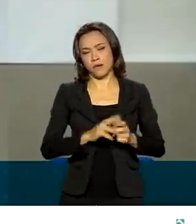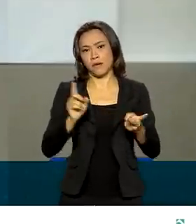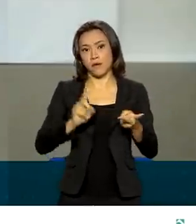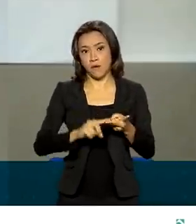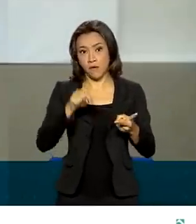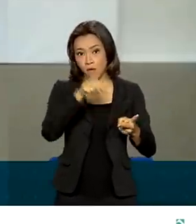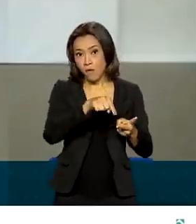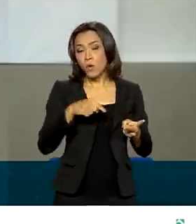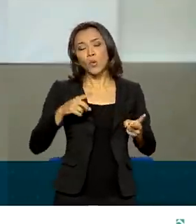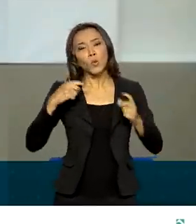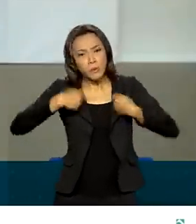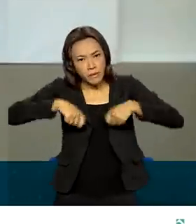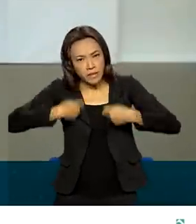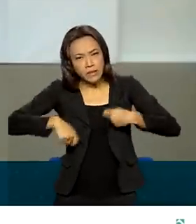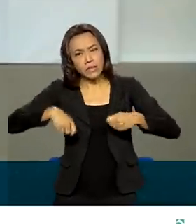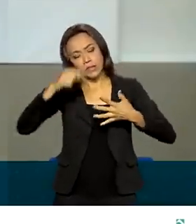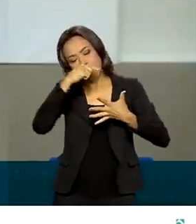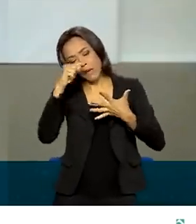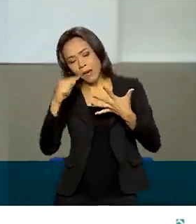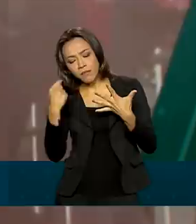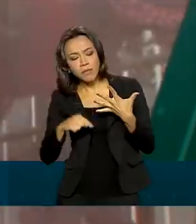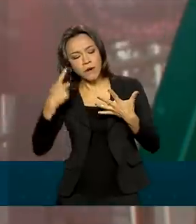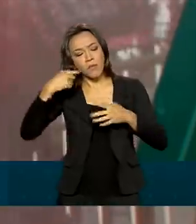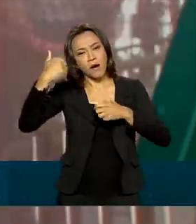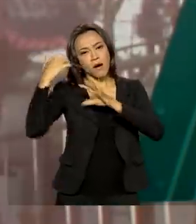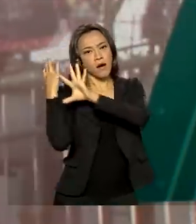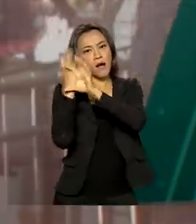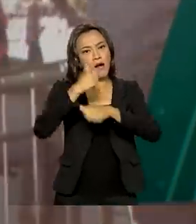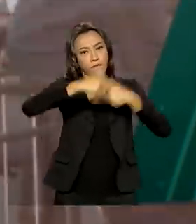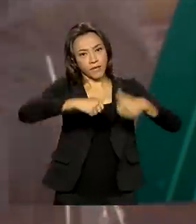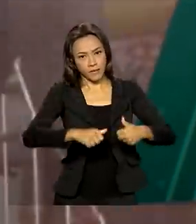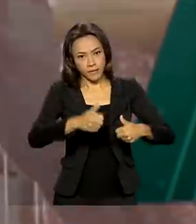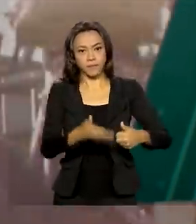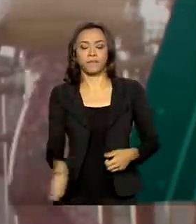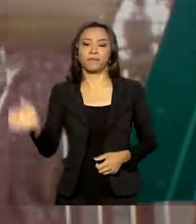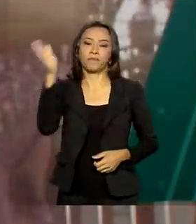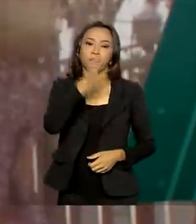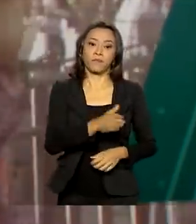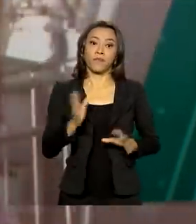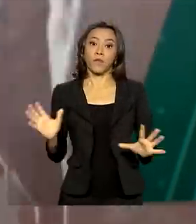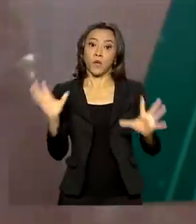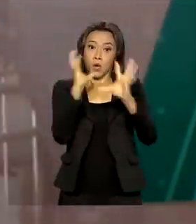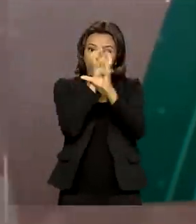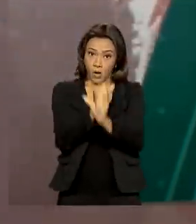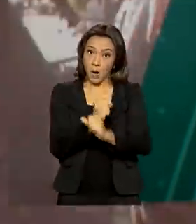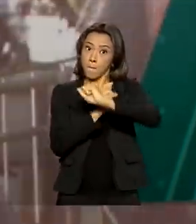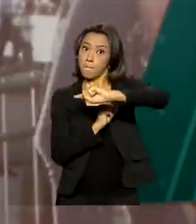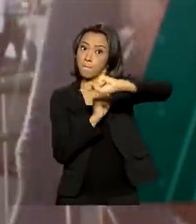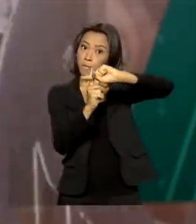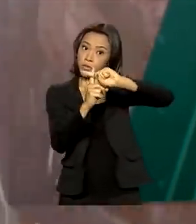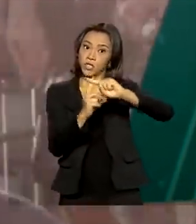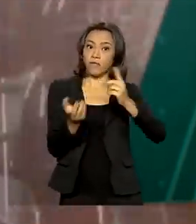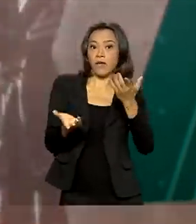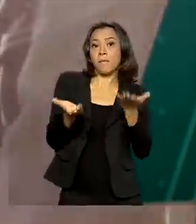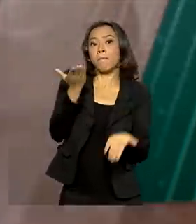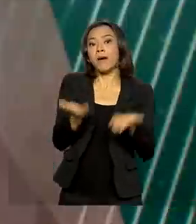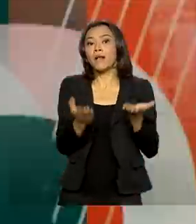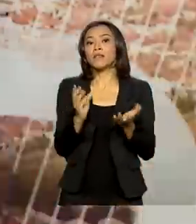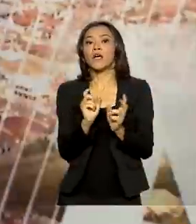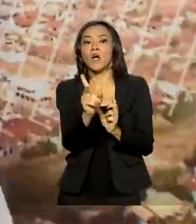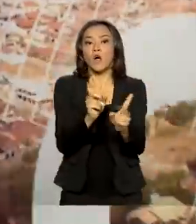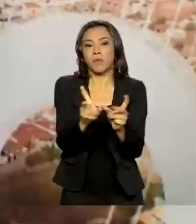societário necessário, balanço necessário, O saldo positivo na balança comercial brasileira supera 58